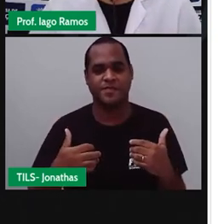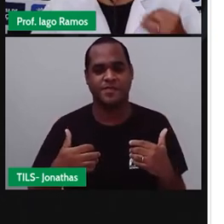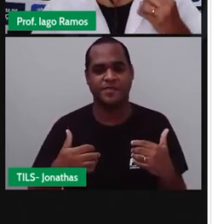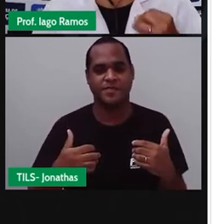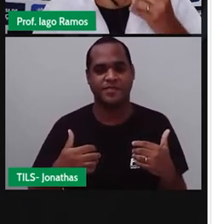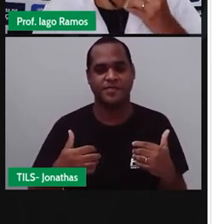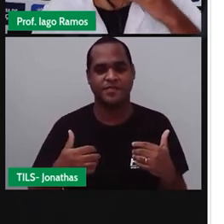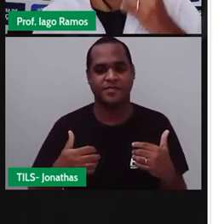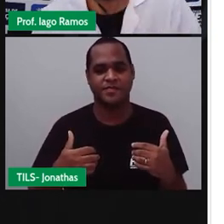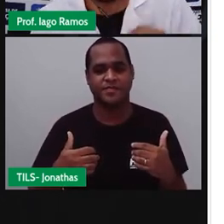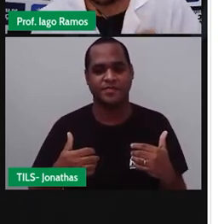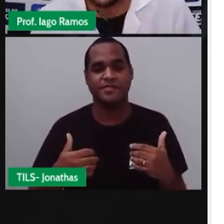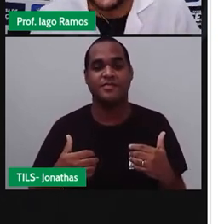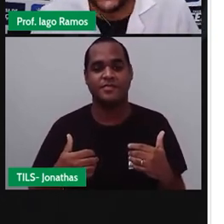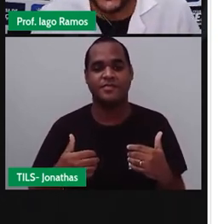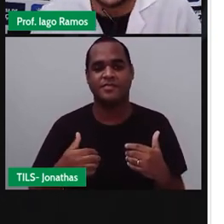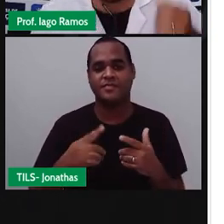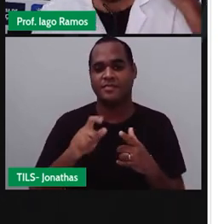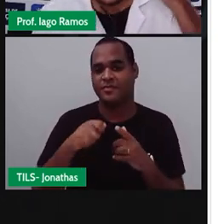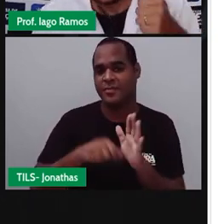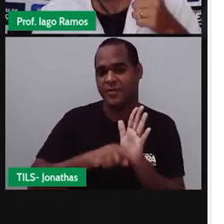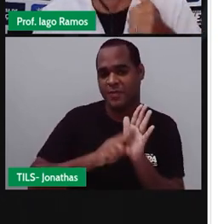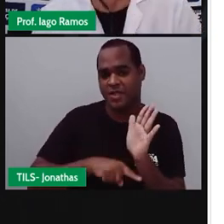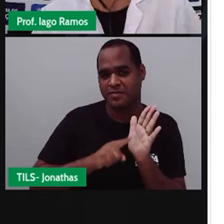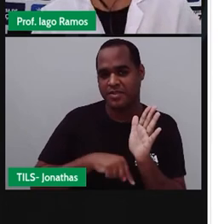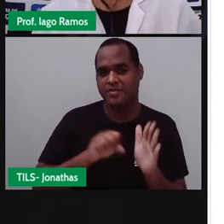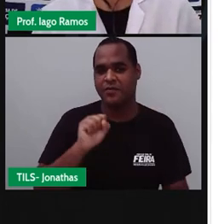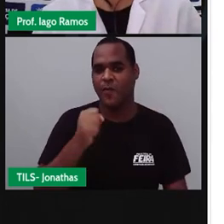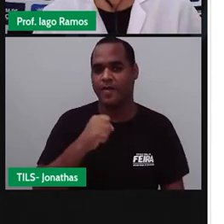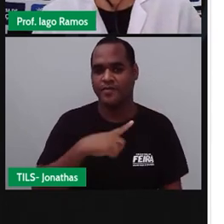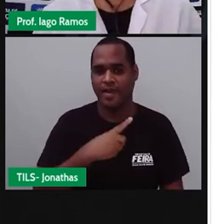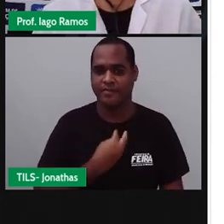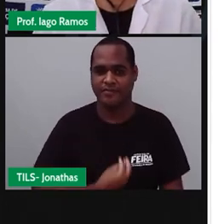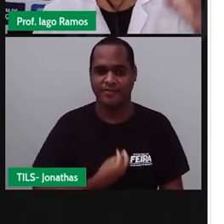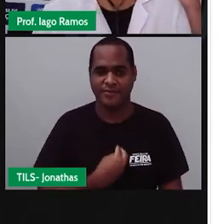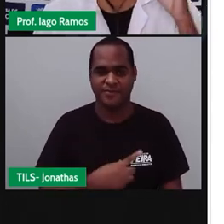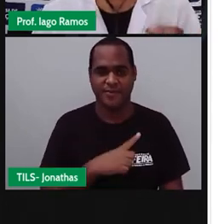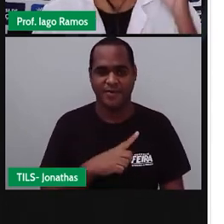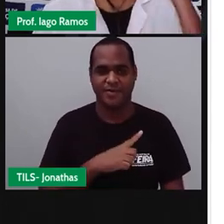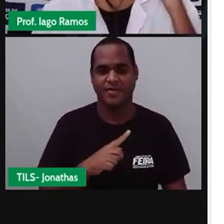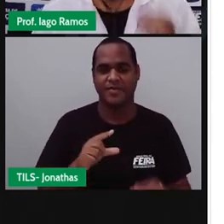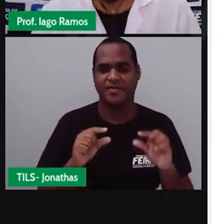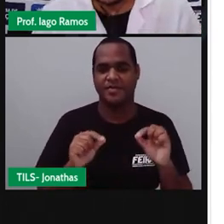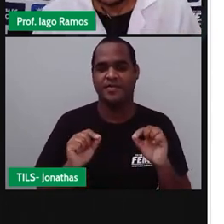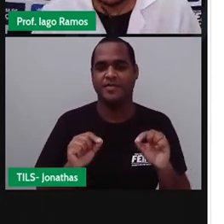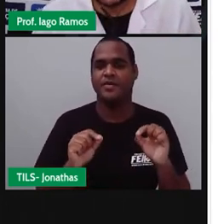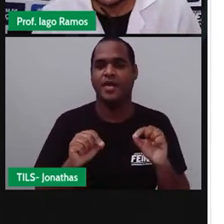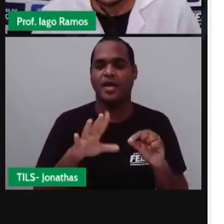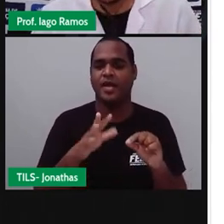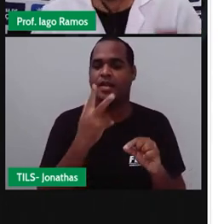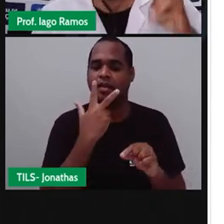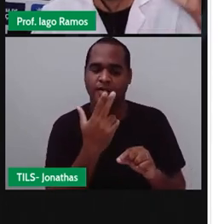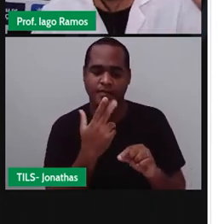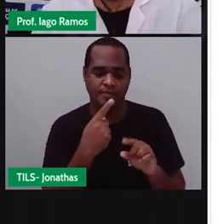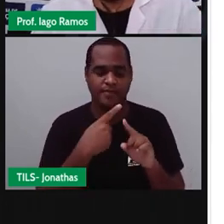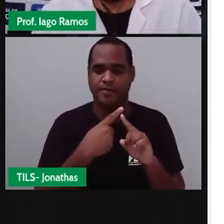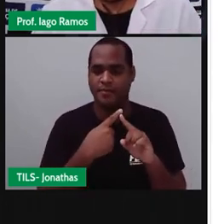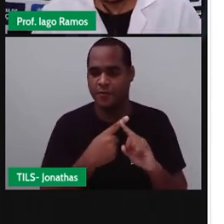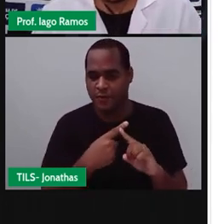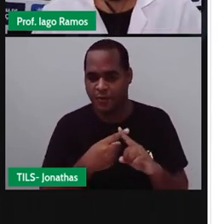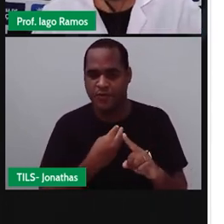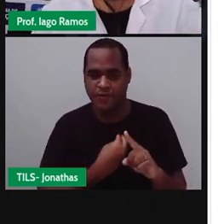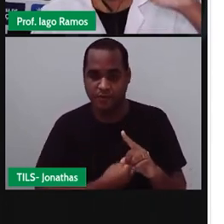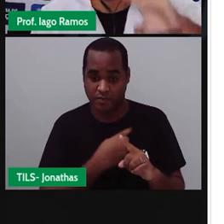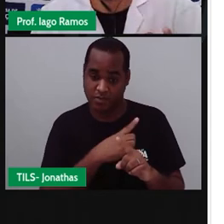resultado é negativo. Exatamente isso. Multiplicou dois números onde um é